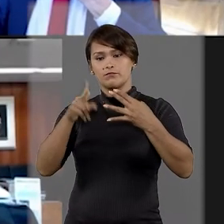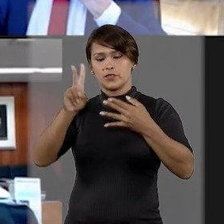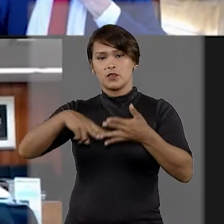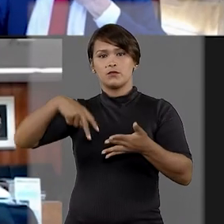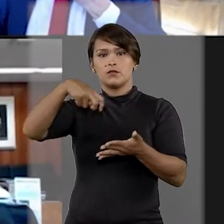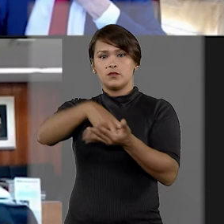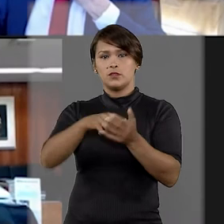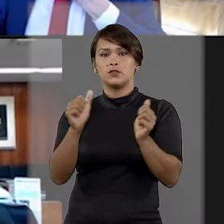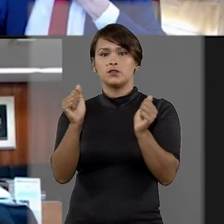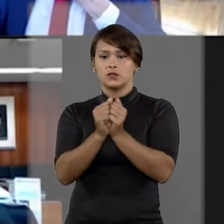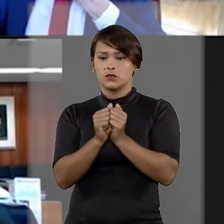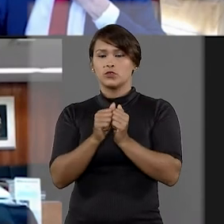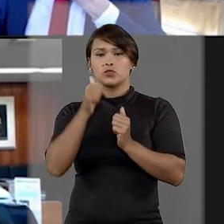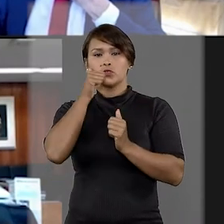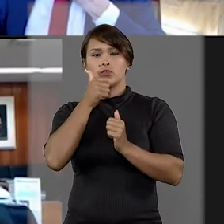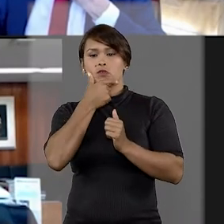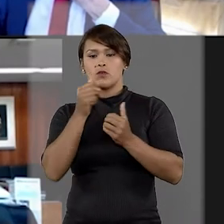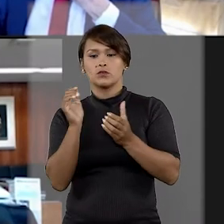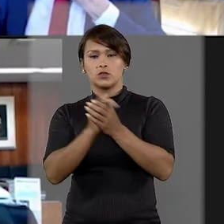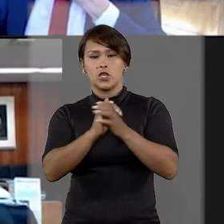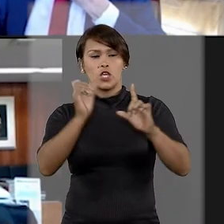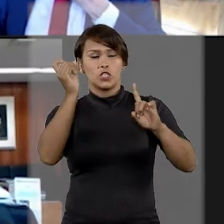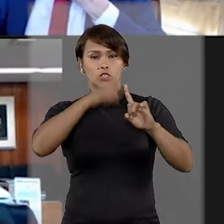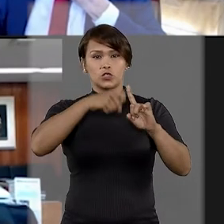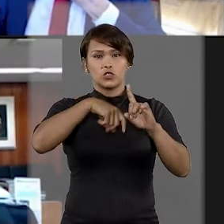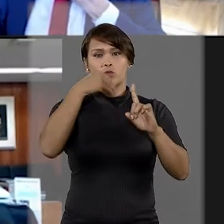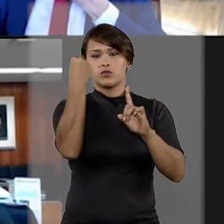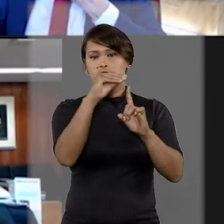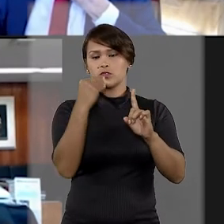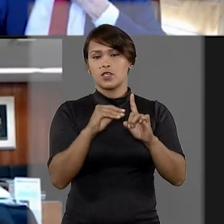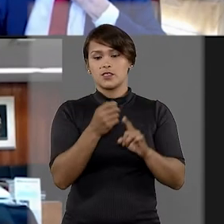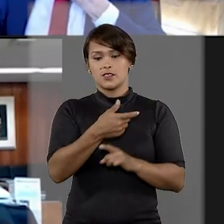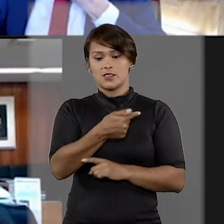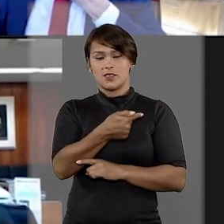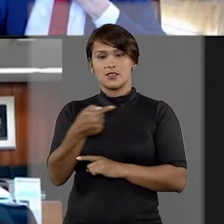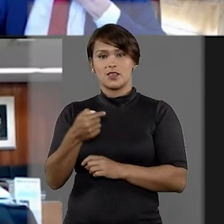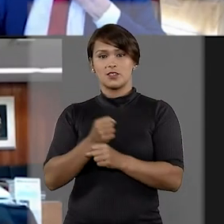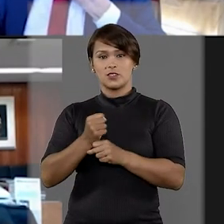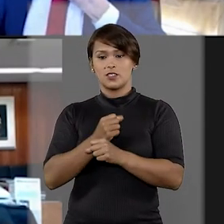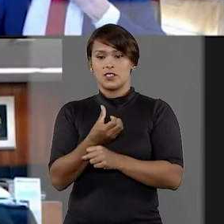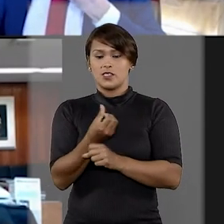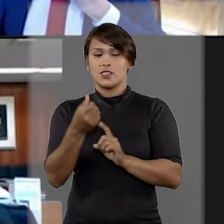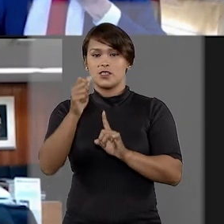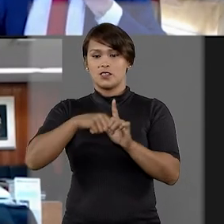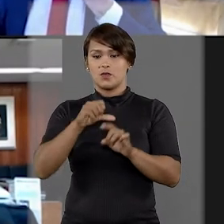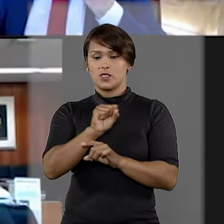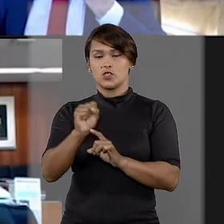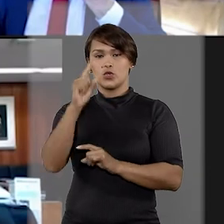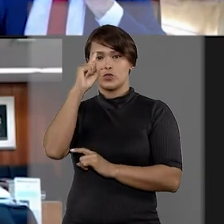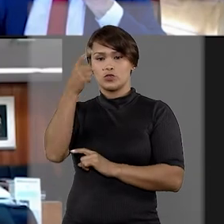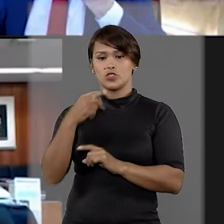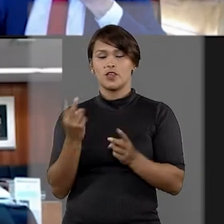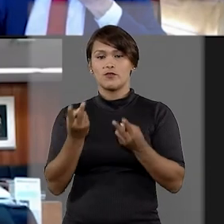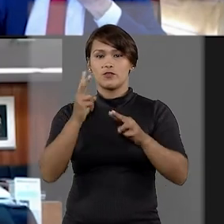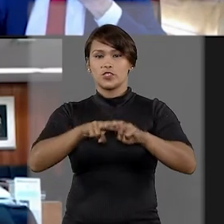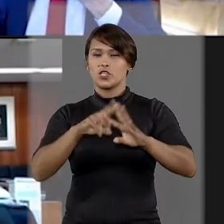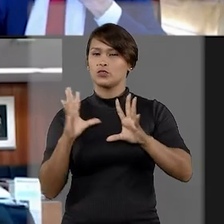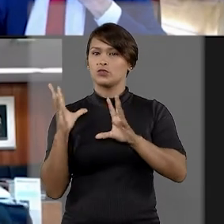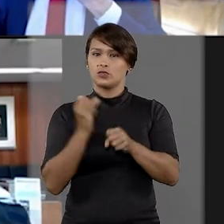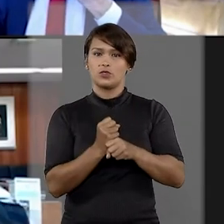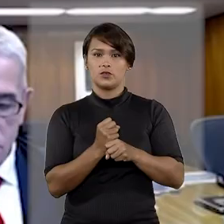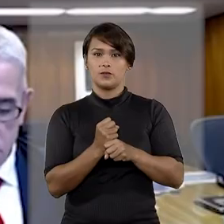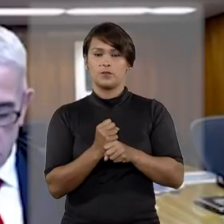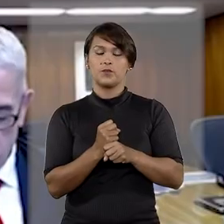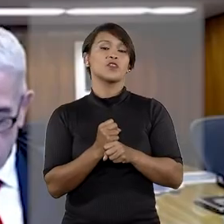ela foi condenada, em conjunto com o companheiro, por estupro de vulnerável, a pena de 17 anos, 6 meses e 8 dias em regime